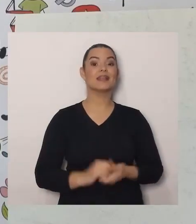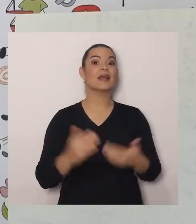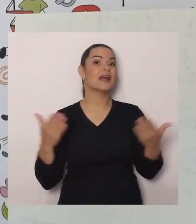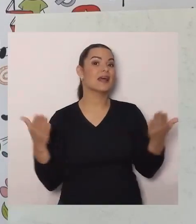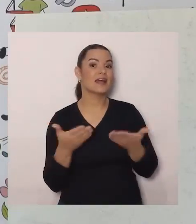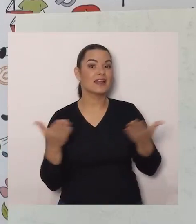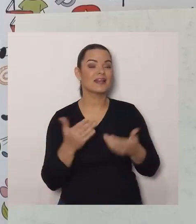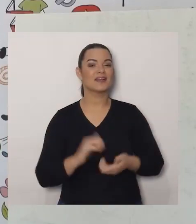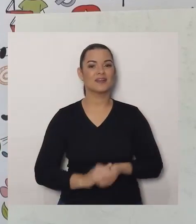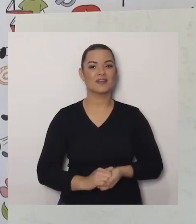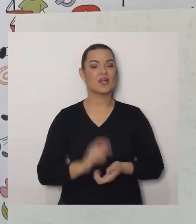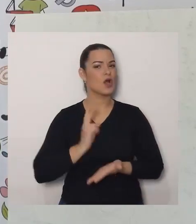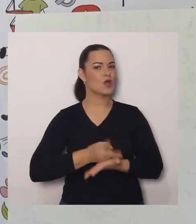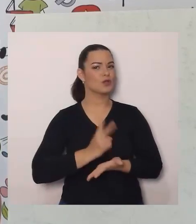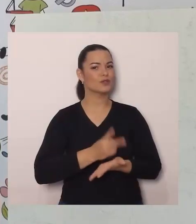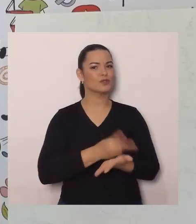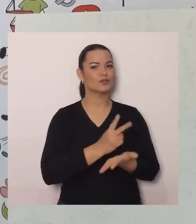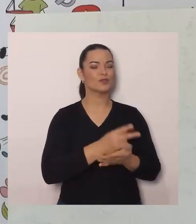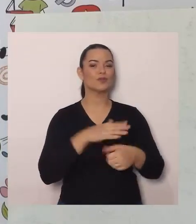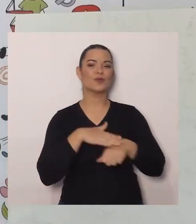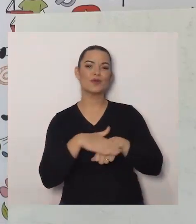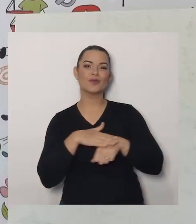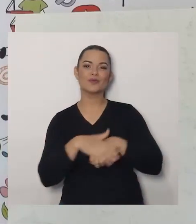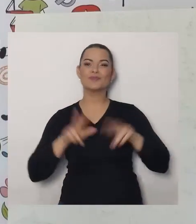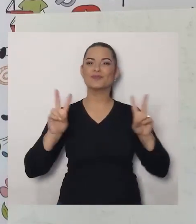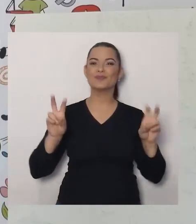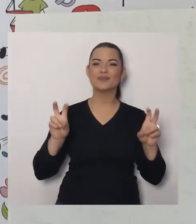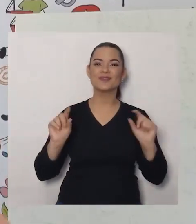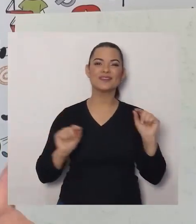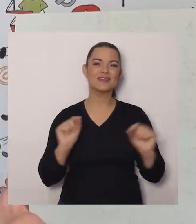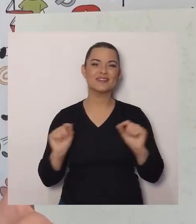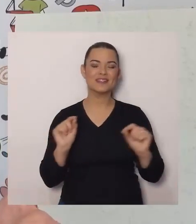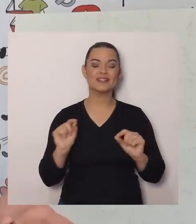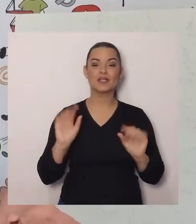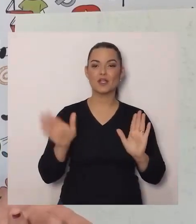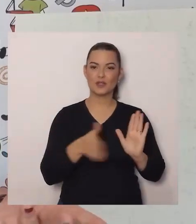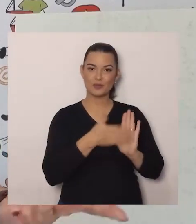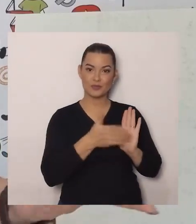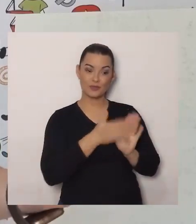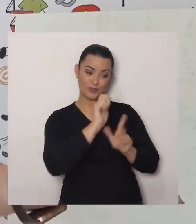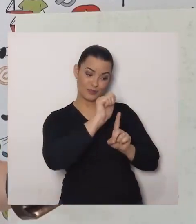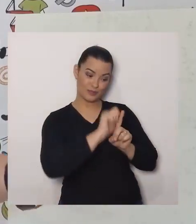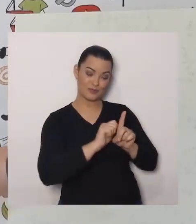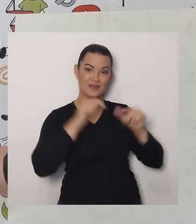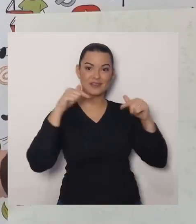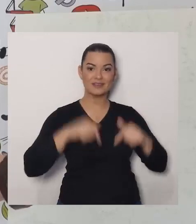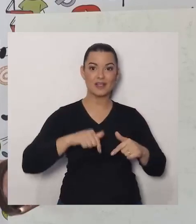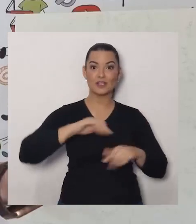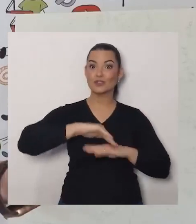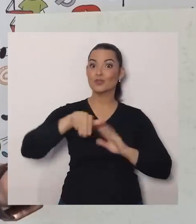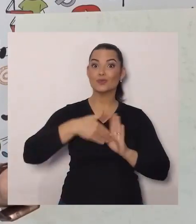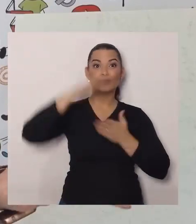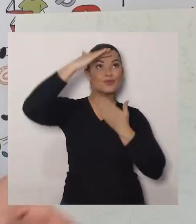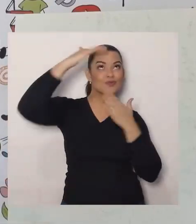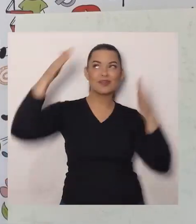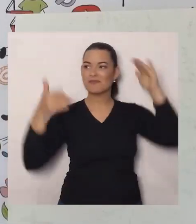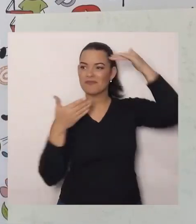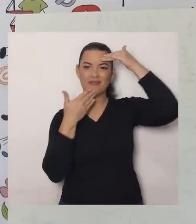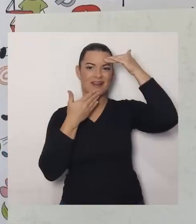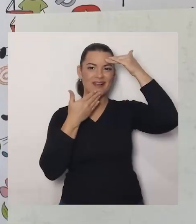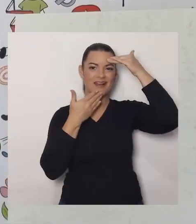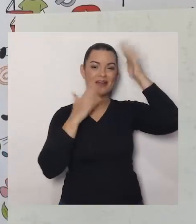Então agora, A gente vai continuar, Falando um pouquinho, Sobre a nossa proposta do mês, De estar tudo, De cabeça para baixo,